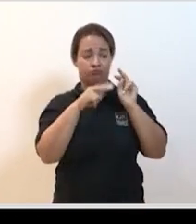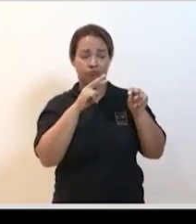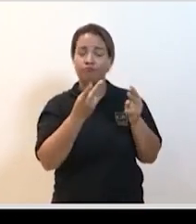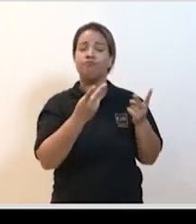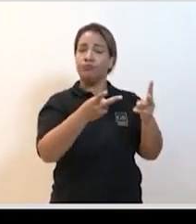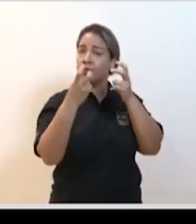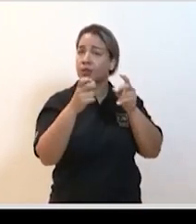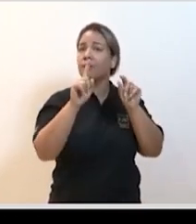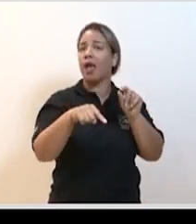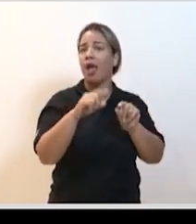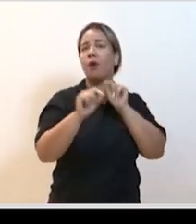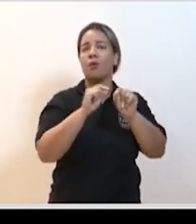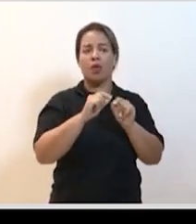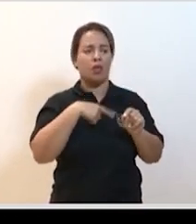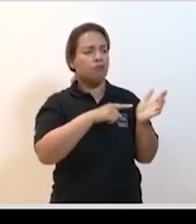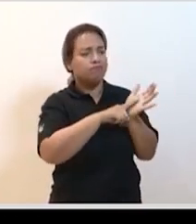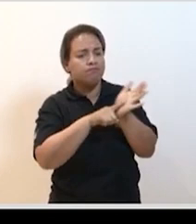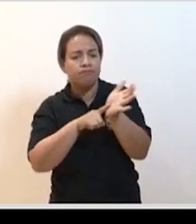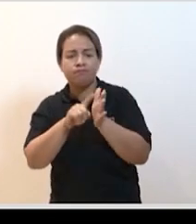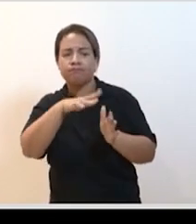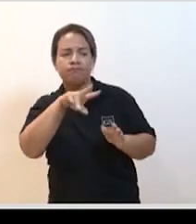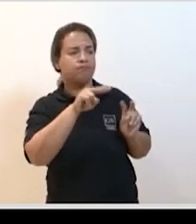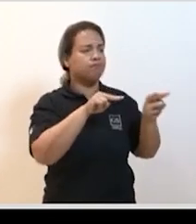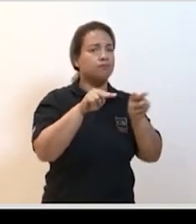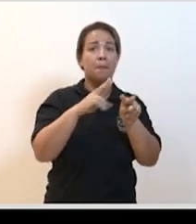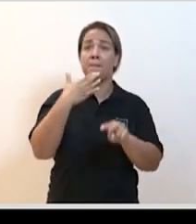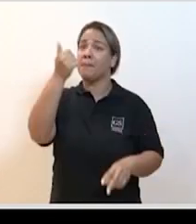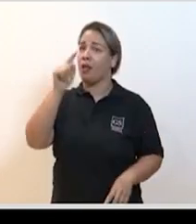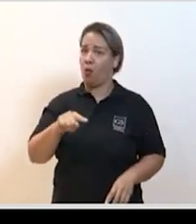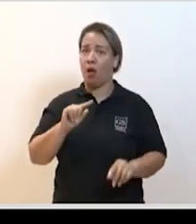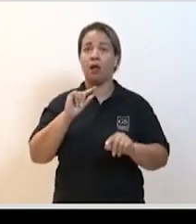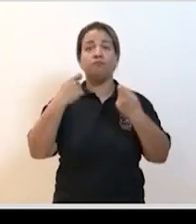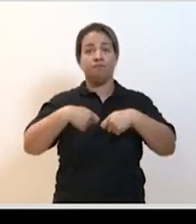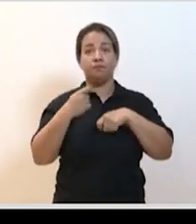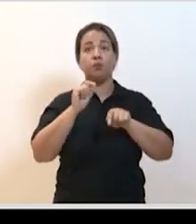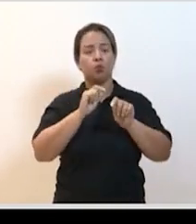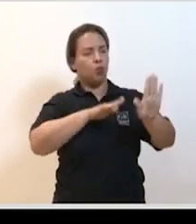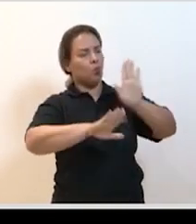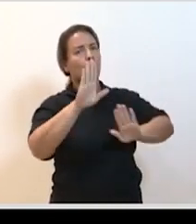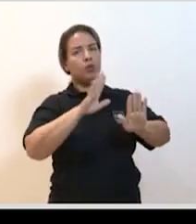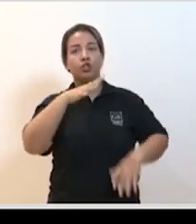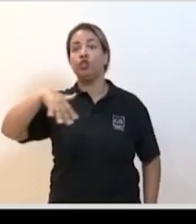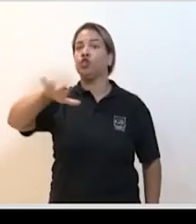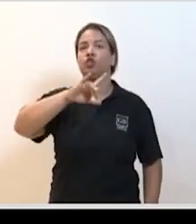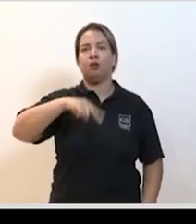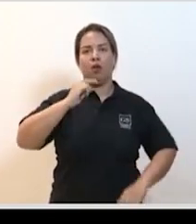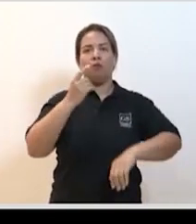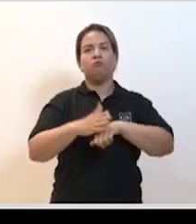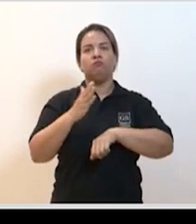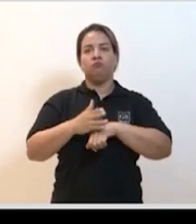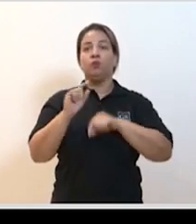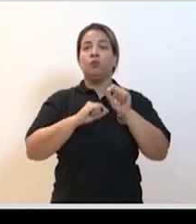necessário que a gente faça esse tipo de rastreamento o melhor possível e a gente tome cuidado de uma forma geral com a nossa prática